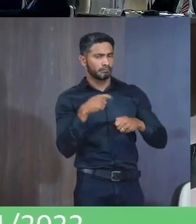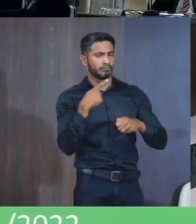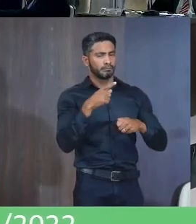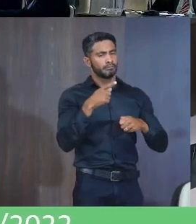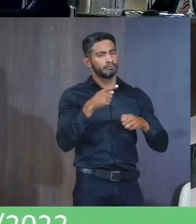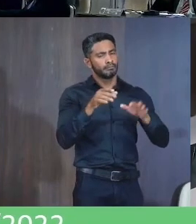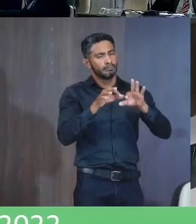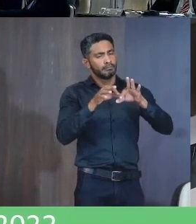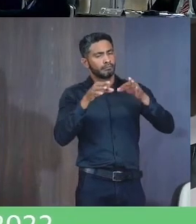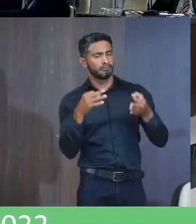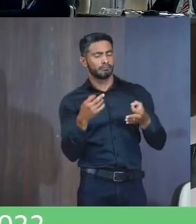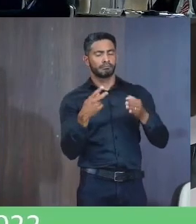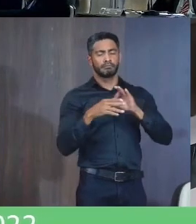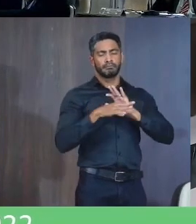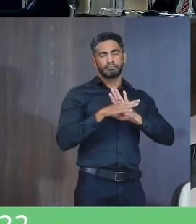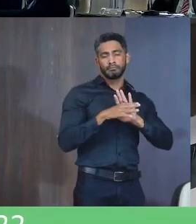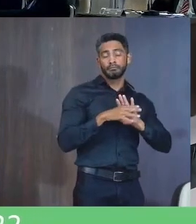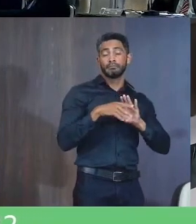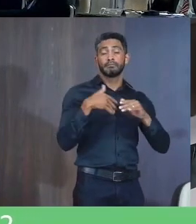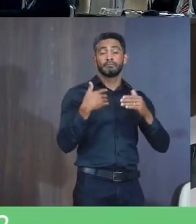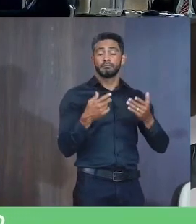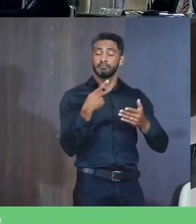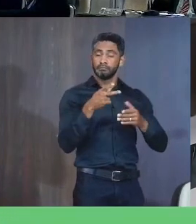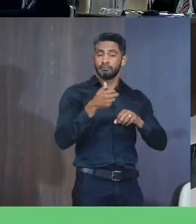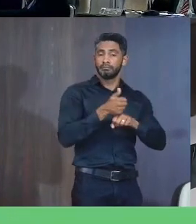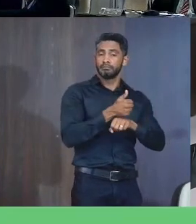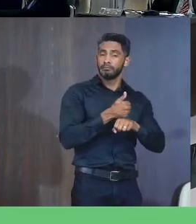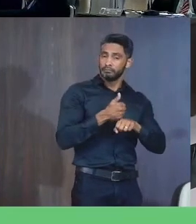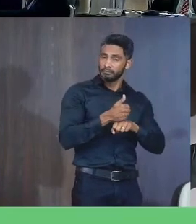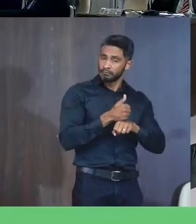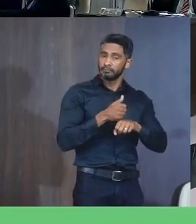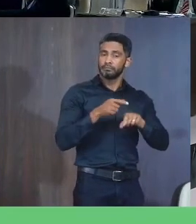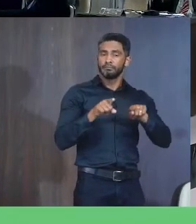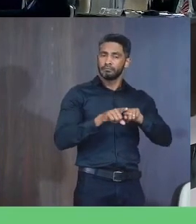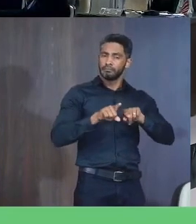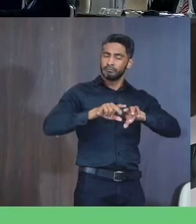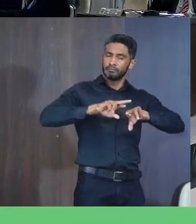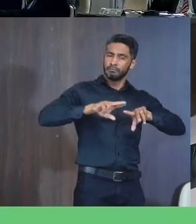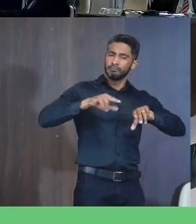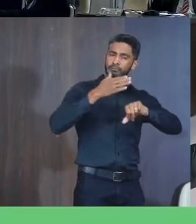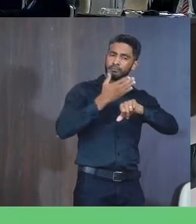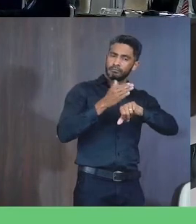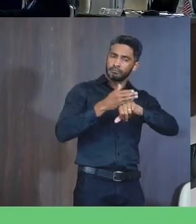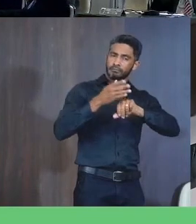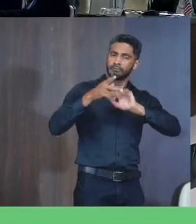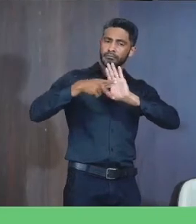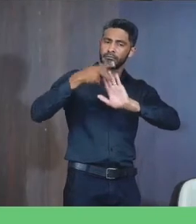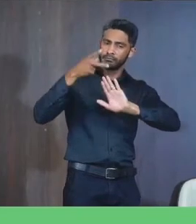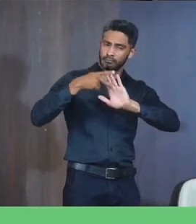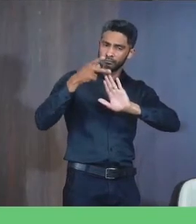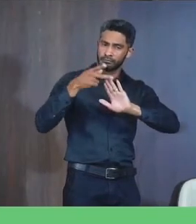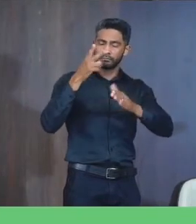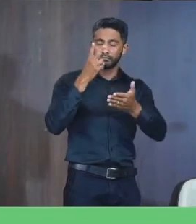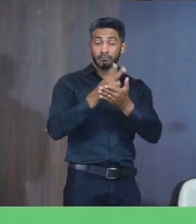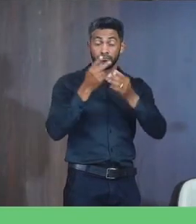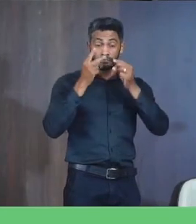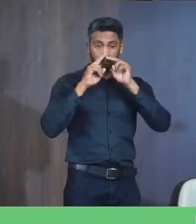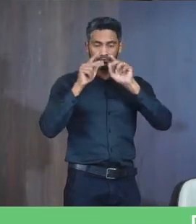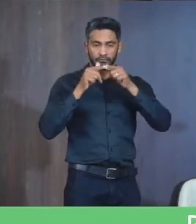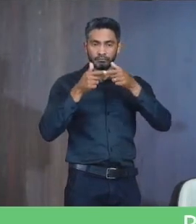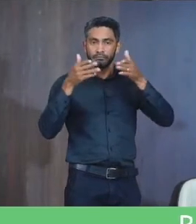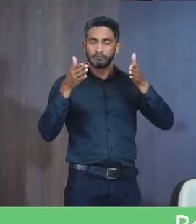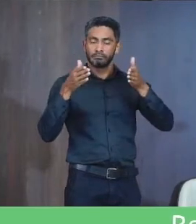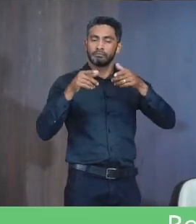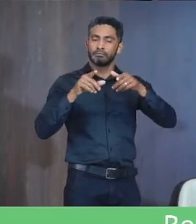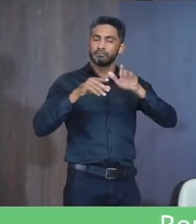simpatia No atendimento Ao longo De sua experiência Profissional Vem acumulando Várias participações Em eventos E projetos Sempre com visão Ampliada Que